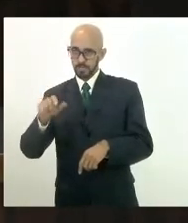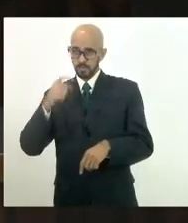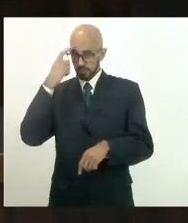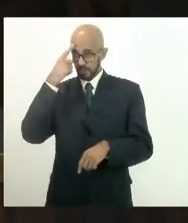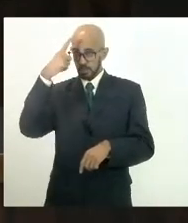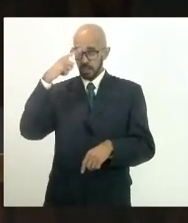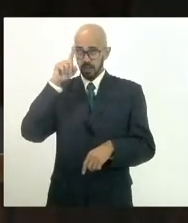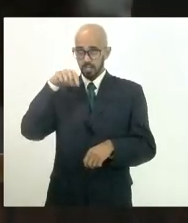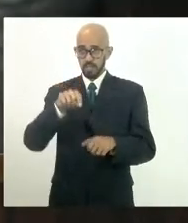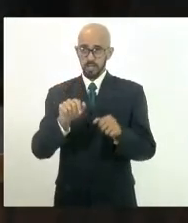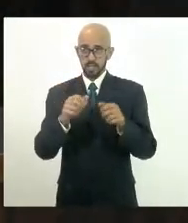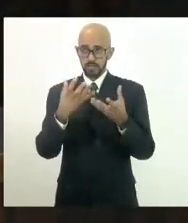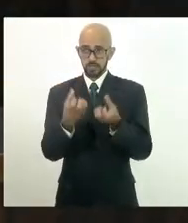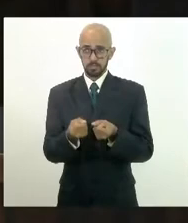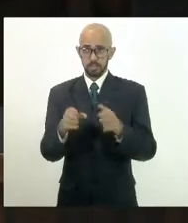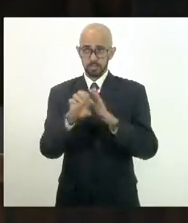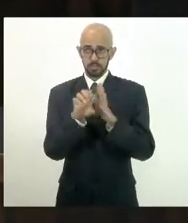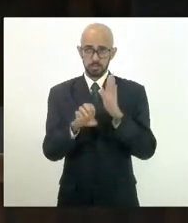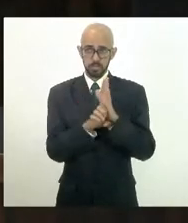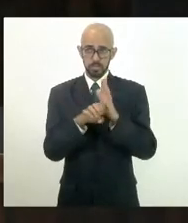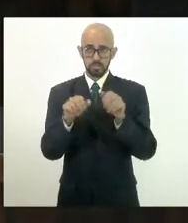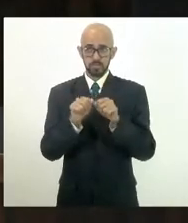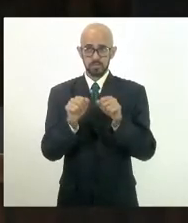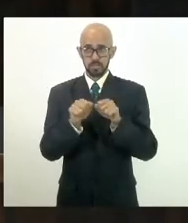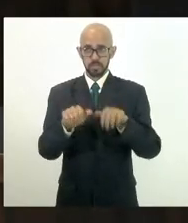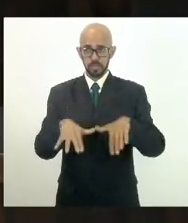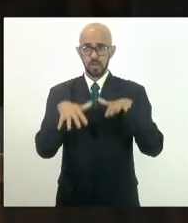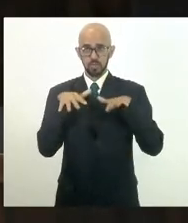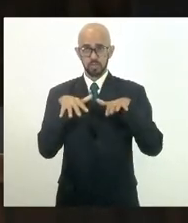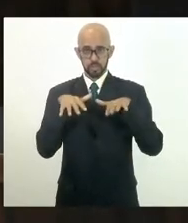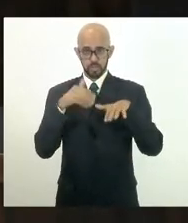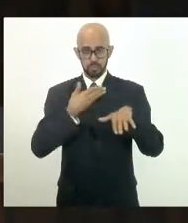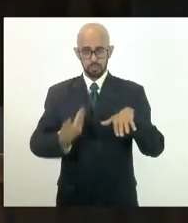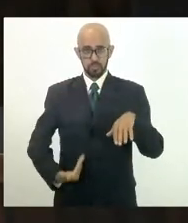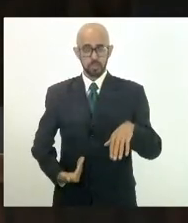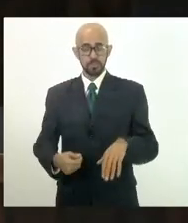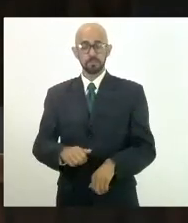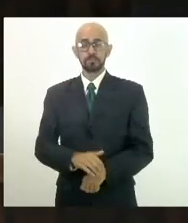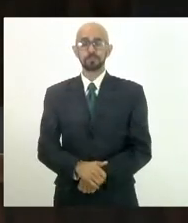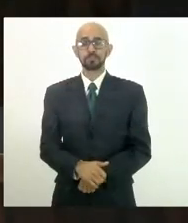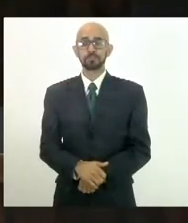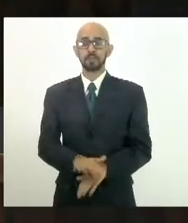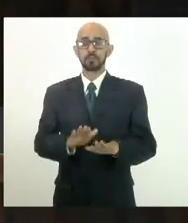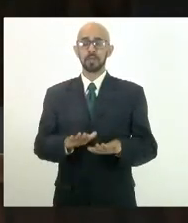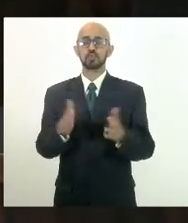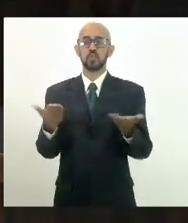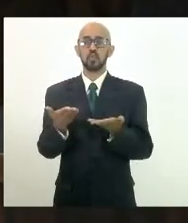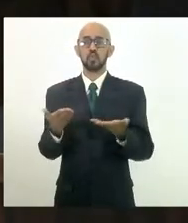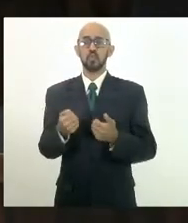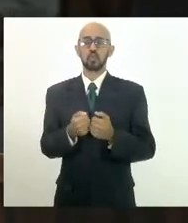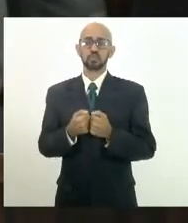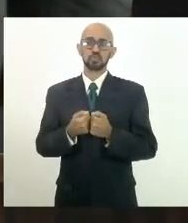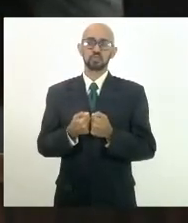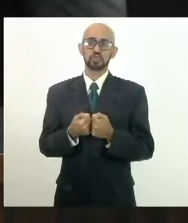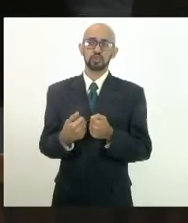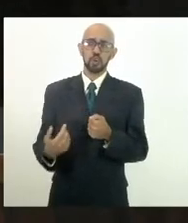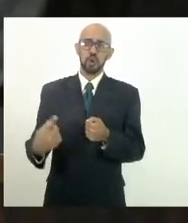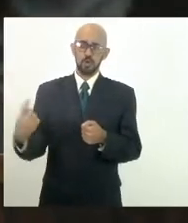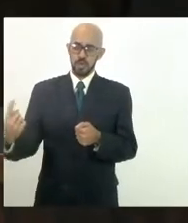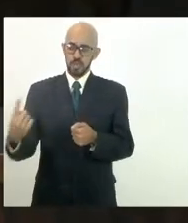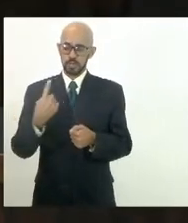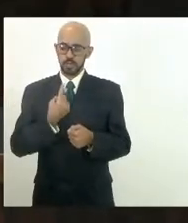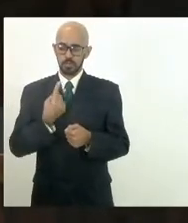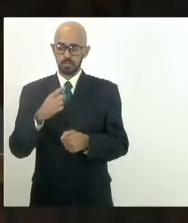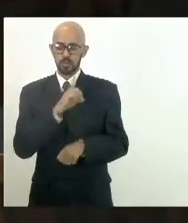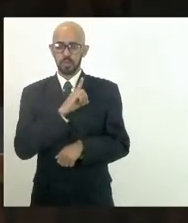emendimentos e retirarmos para fazermos audiência. Ótimo. Agora, eu hoje recebi o defensor-geral, o doutor